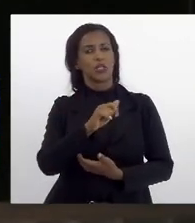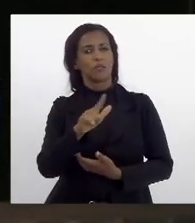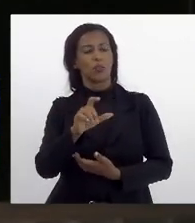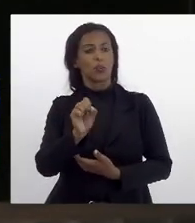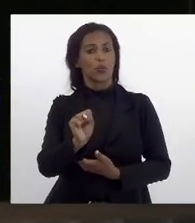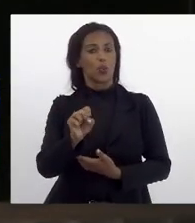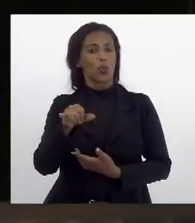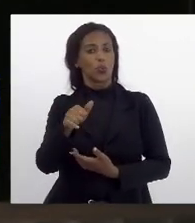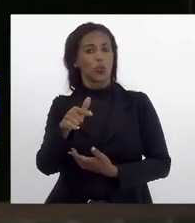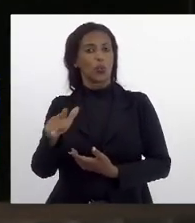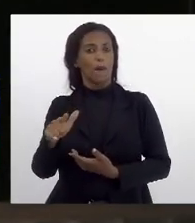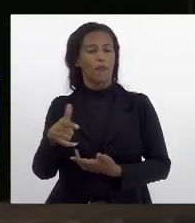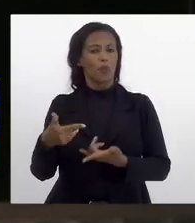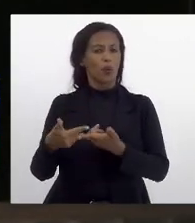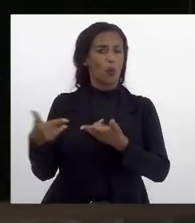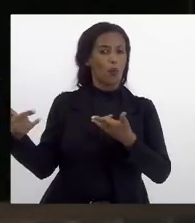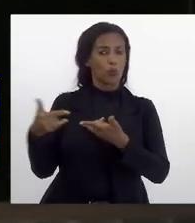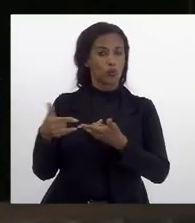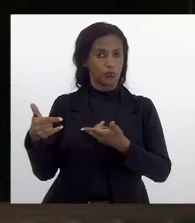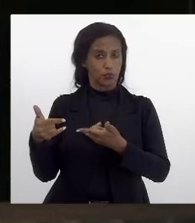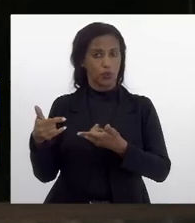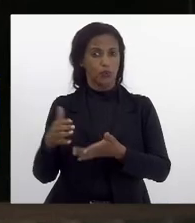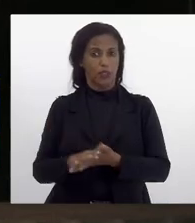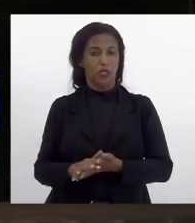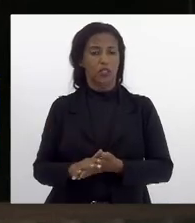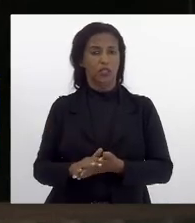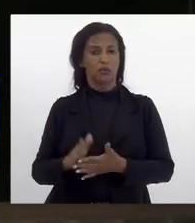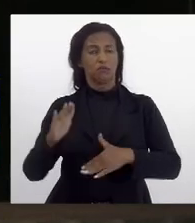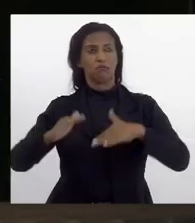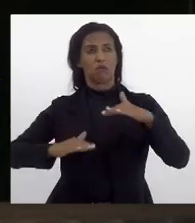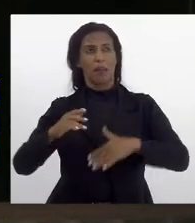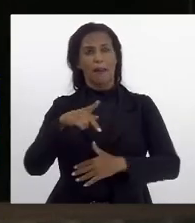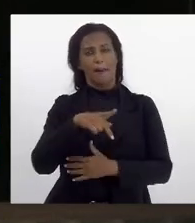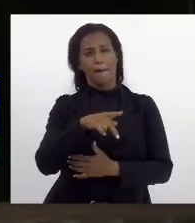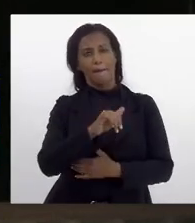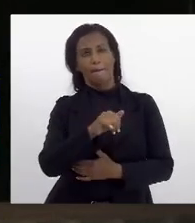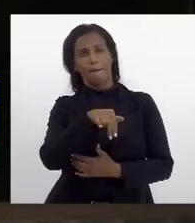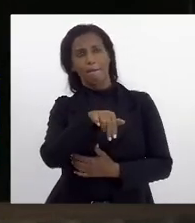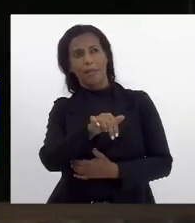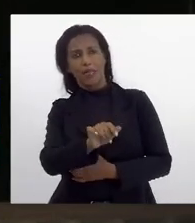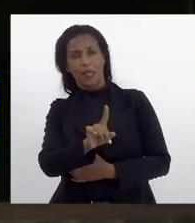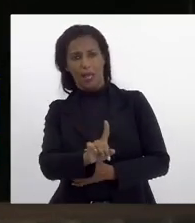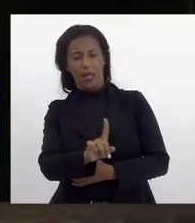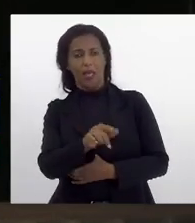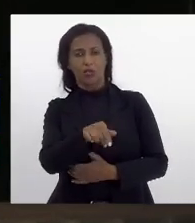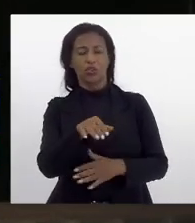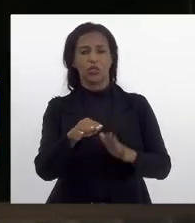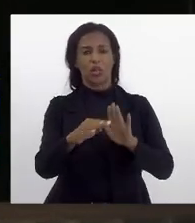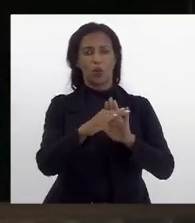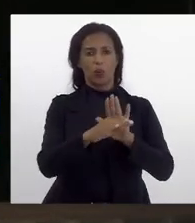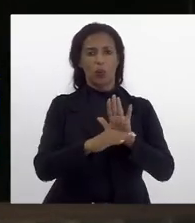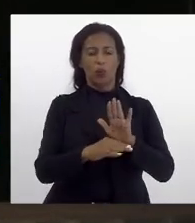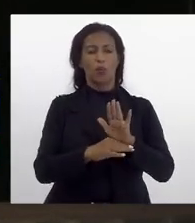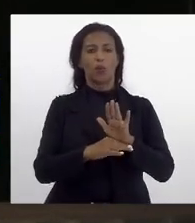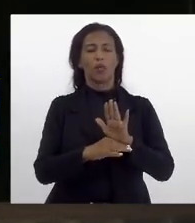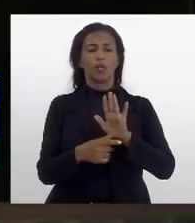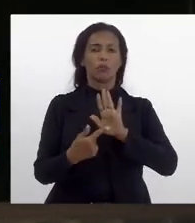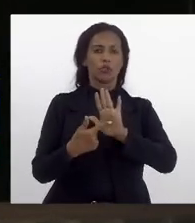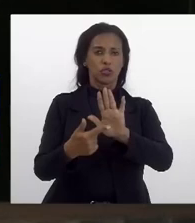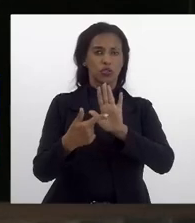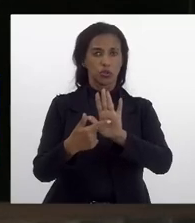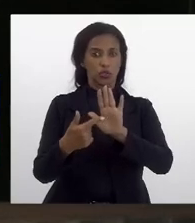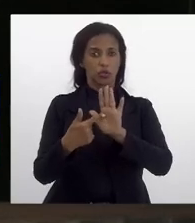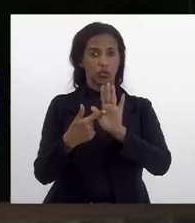reais com absorvente de acordo com a PNAD contínua né que é o programa nacional de amostras